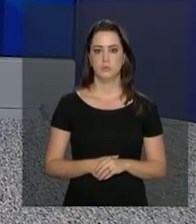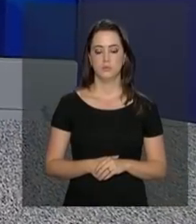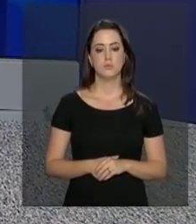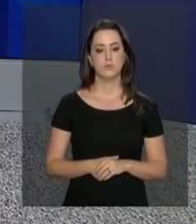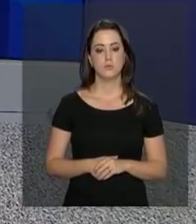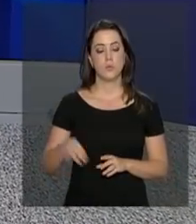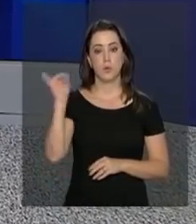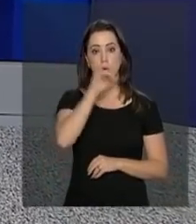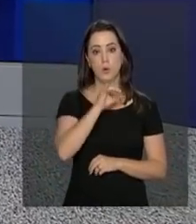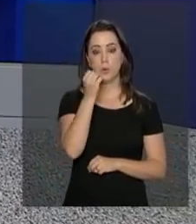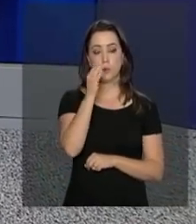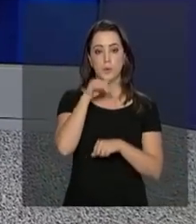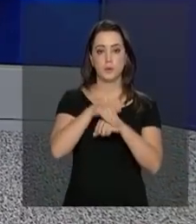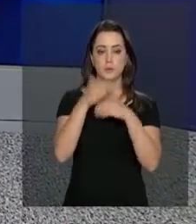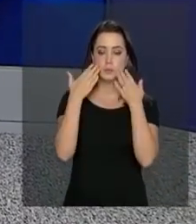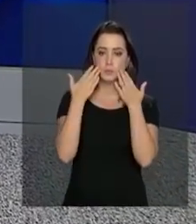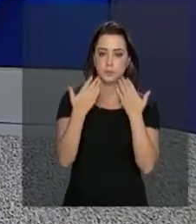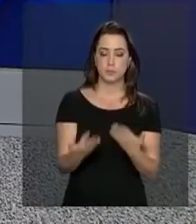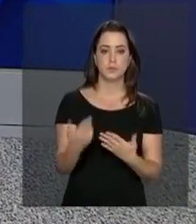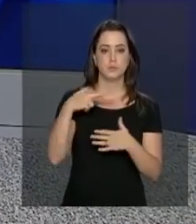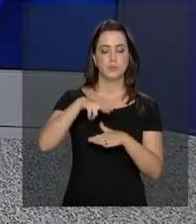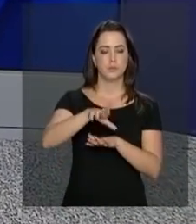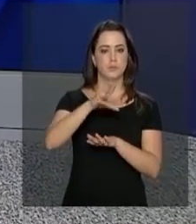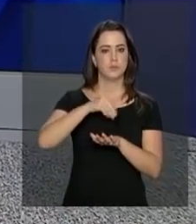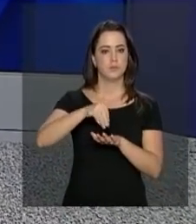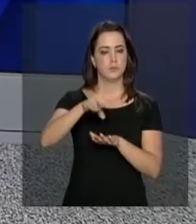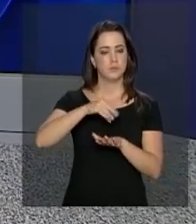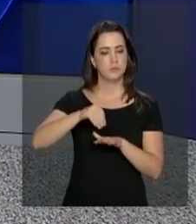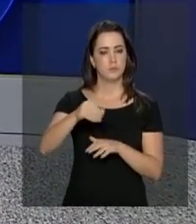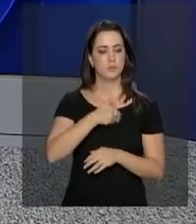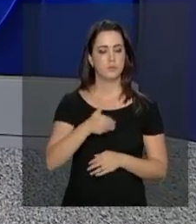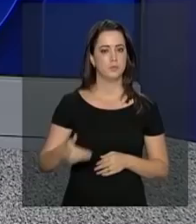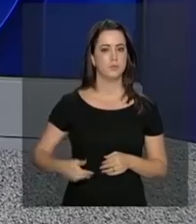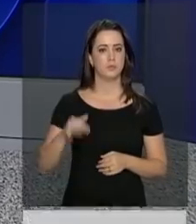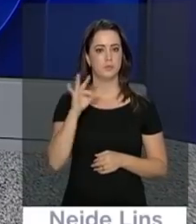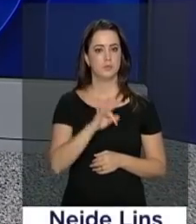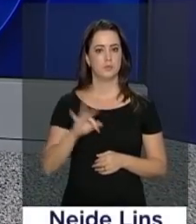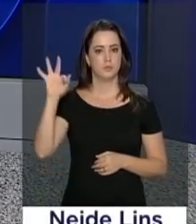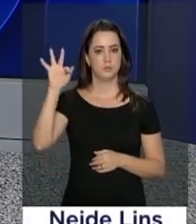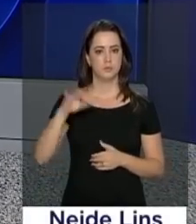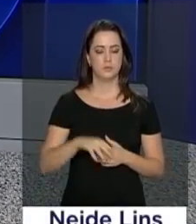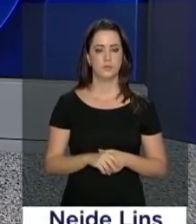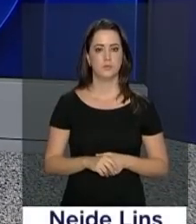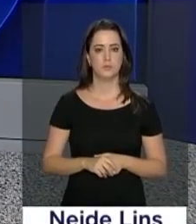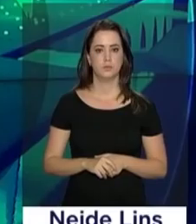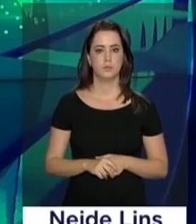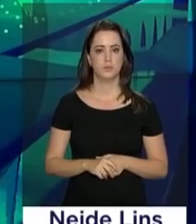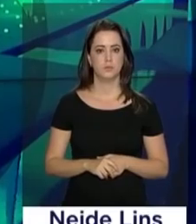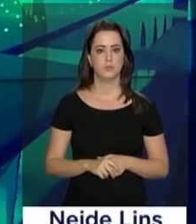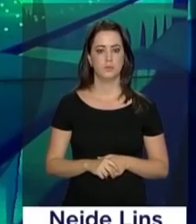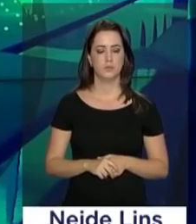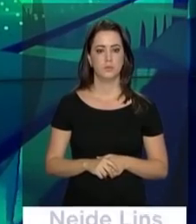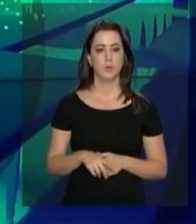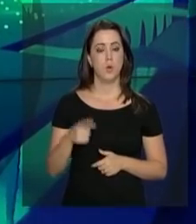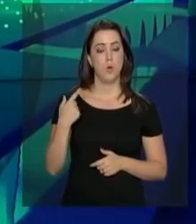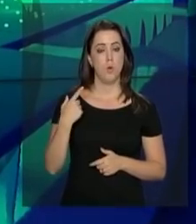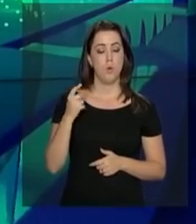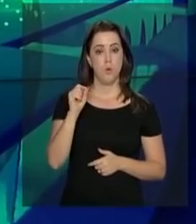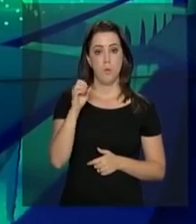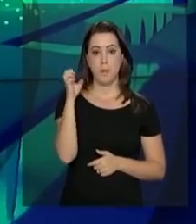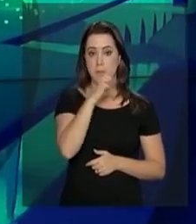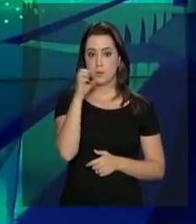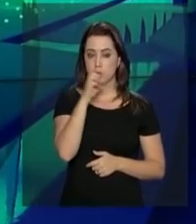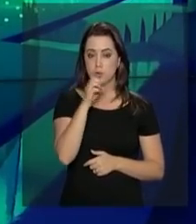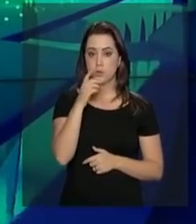Olá, boa noite. Começa agora mais uma edição do Repórter NBR com as notícias do governo federal. Uma simulação de